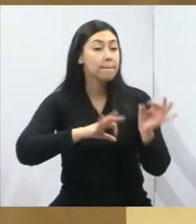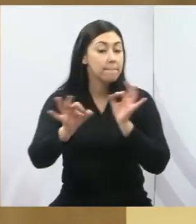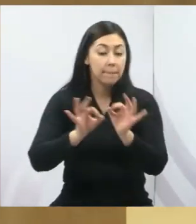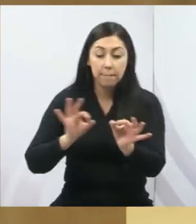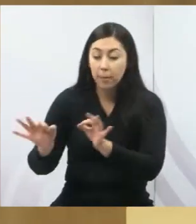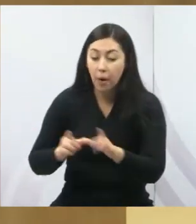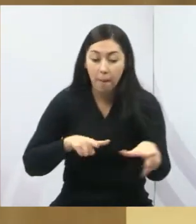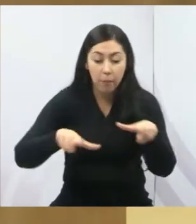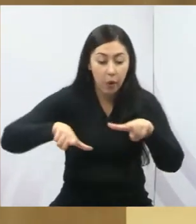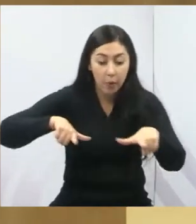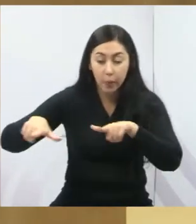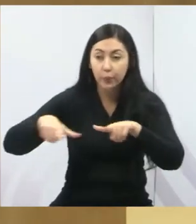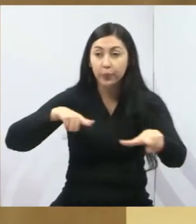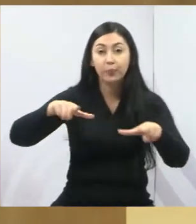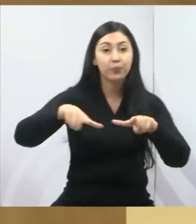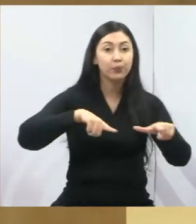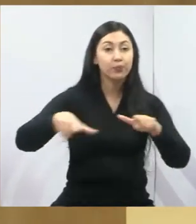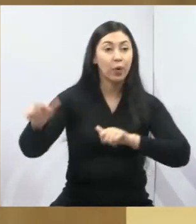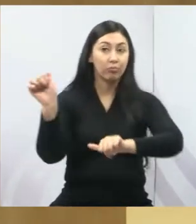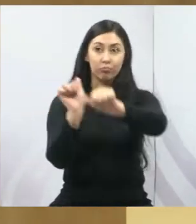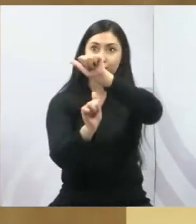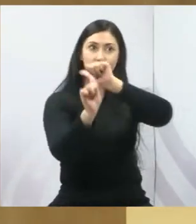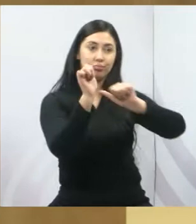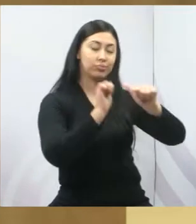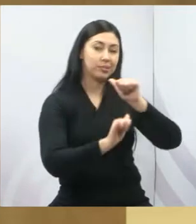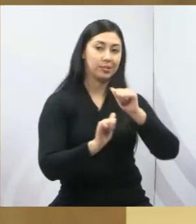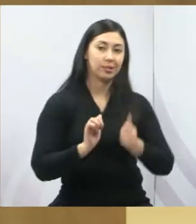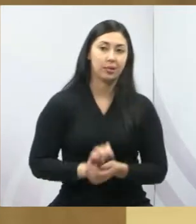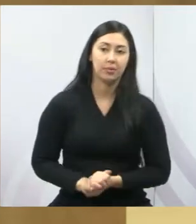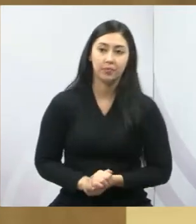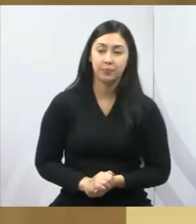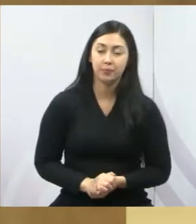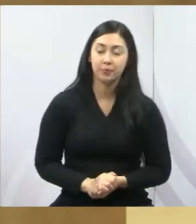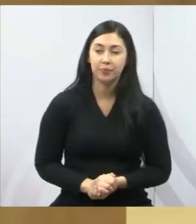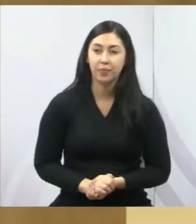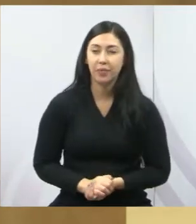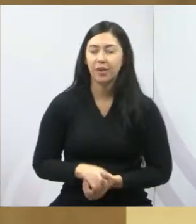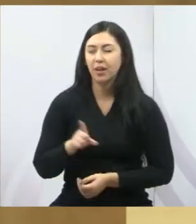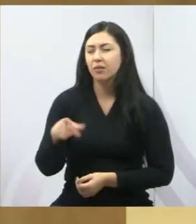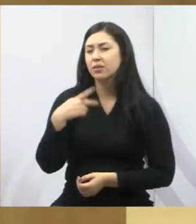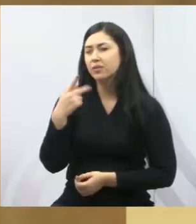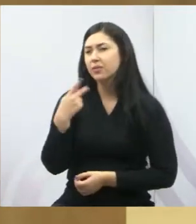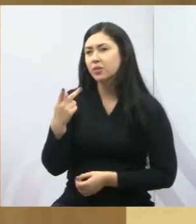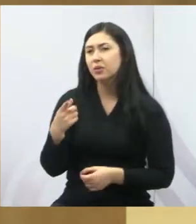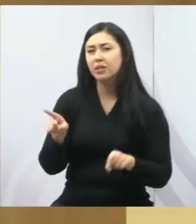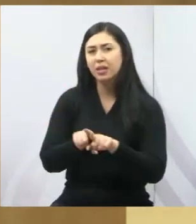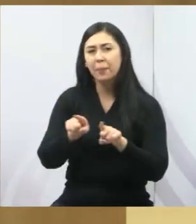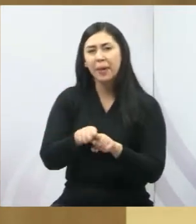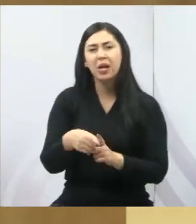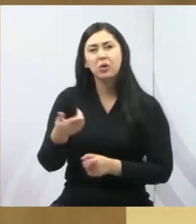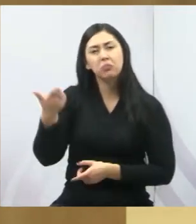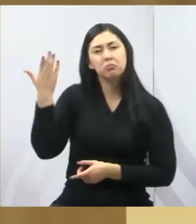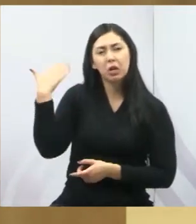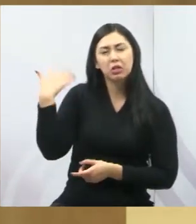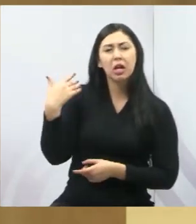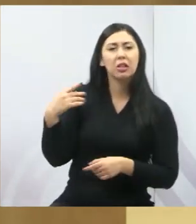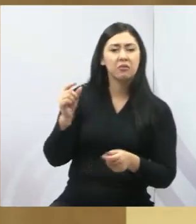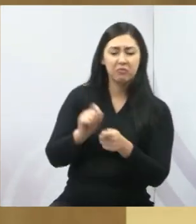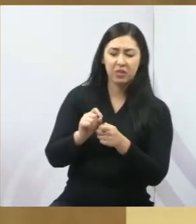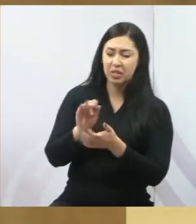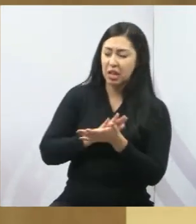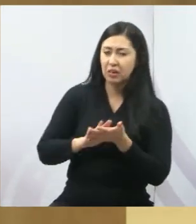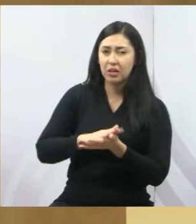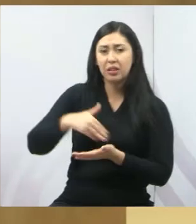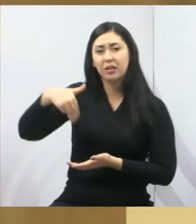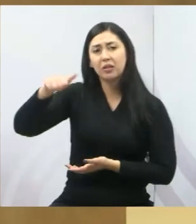As coisas começam a dar um aspecto na cidade. E aí o senhor falou que o Marco Aurélio e Hamilton não fizeram nada no Parque Meia Lua.